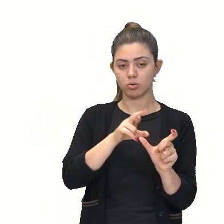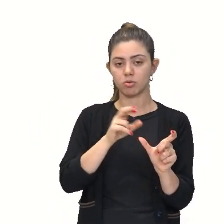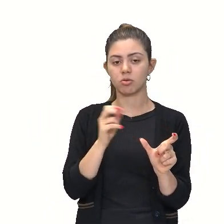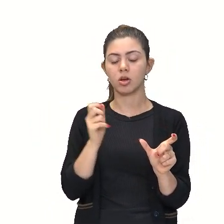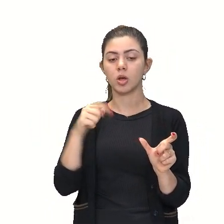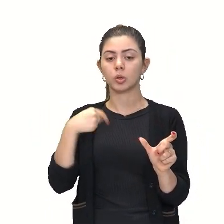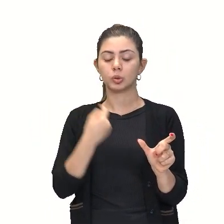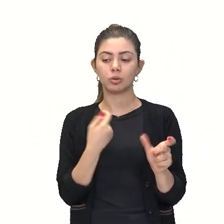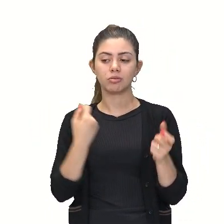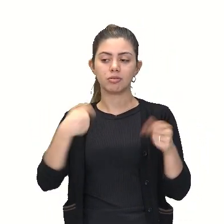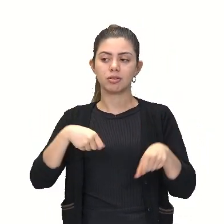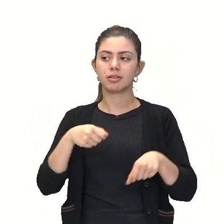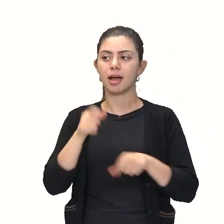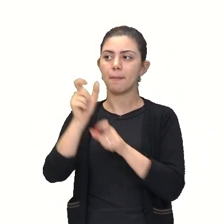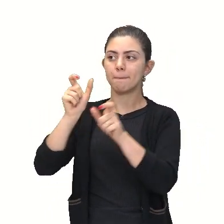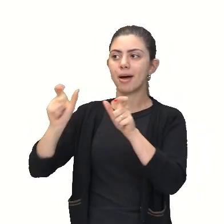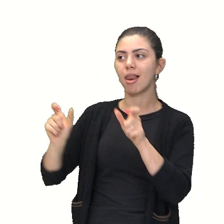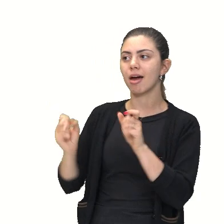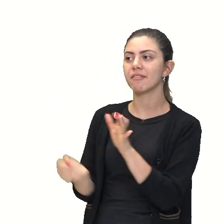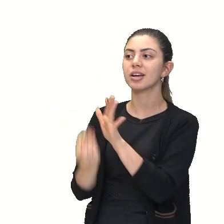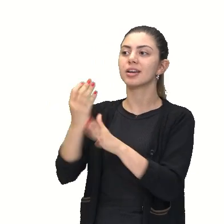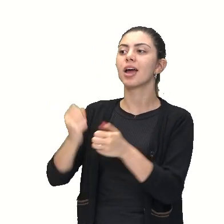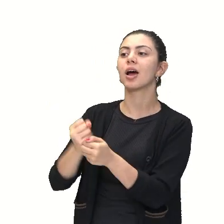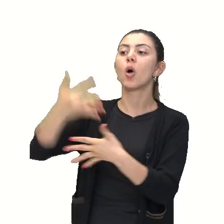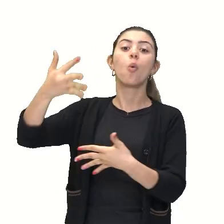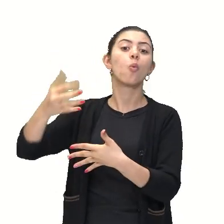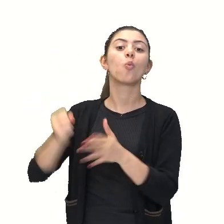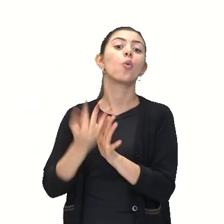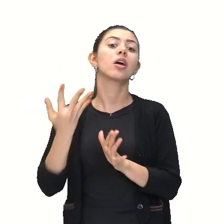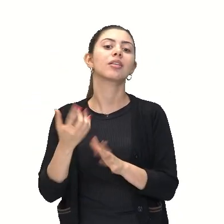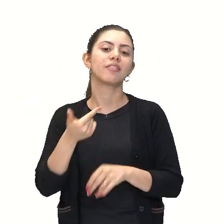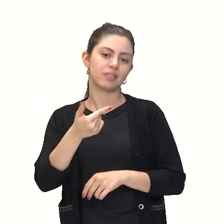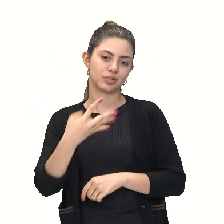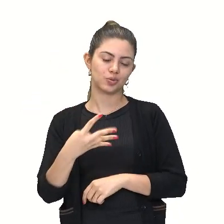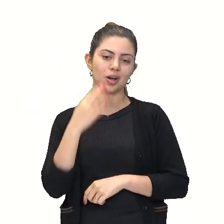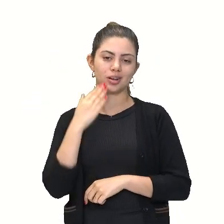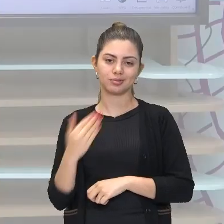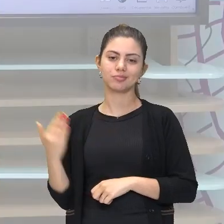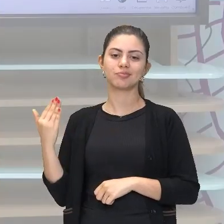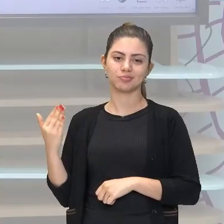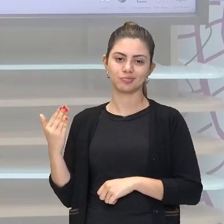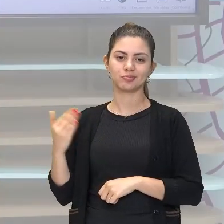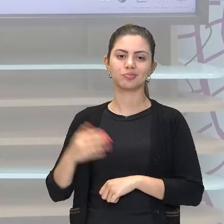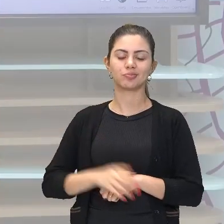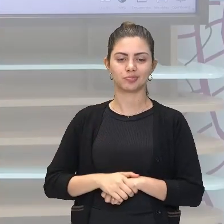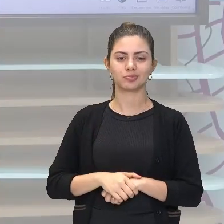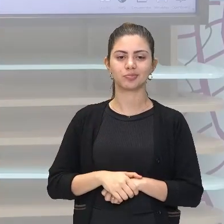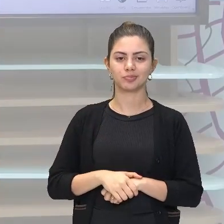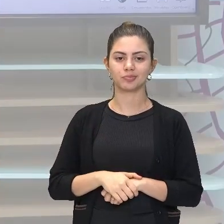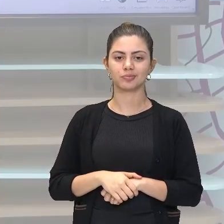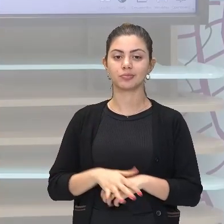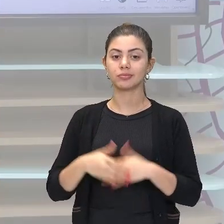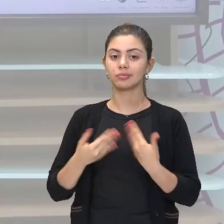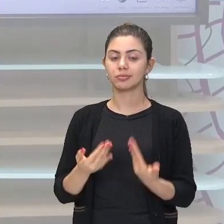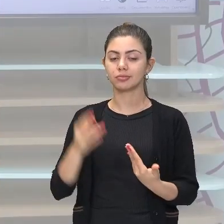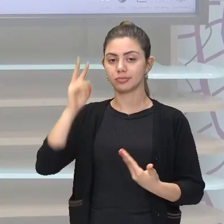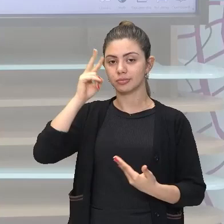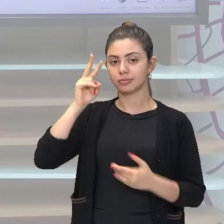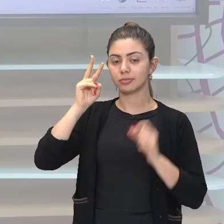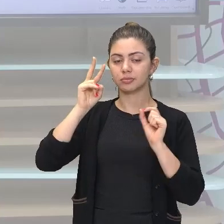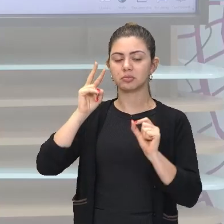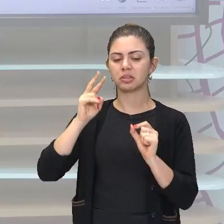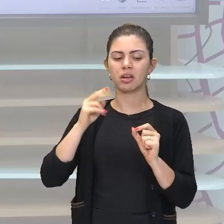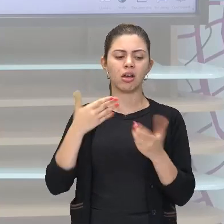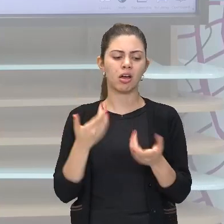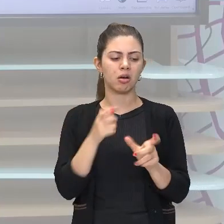né, eu consigo vinte e quatro, vinte e quatro palavras. Lembrando que não